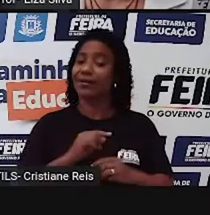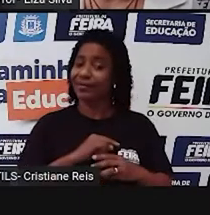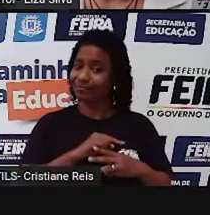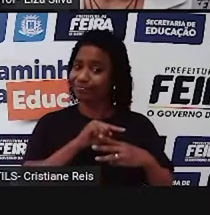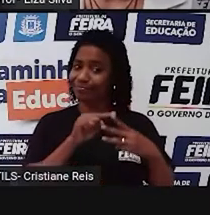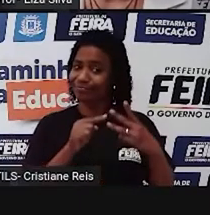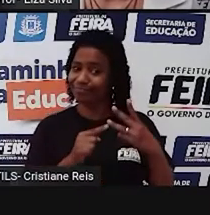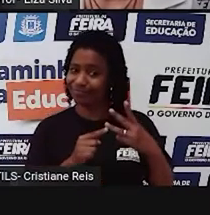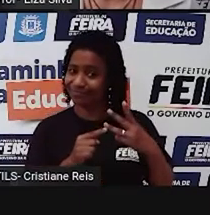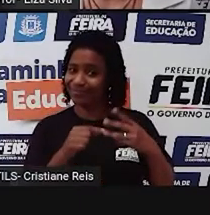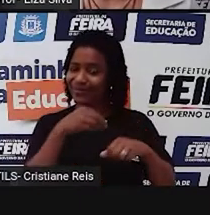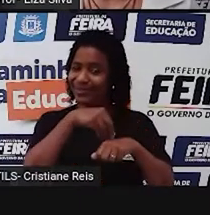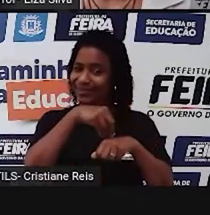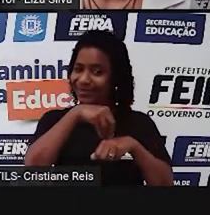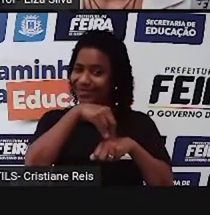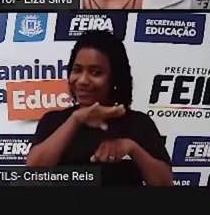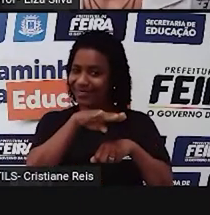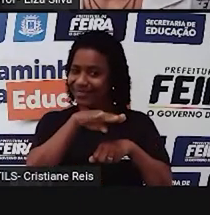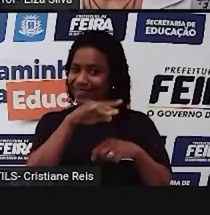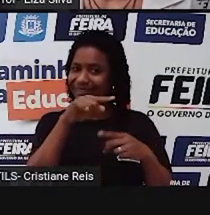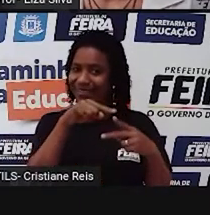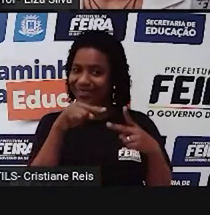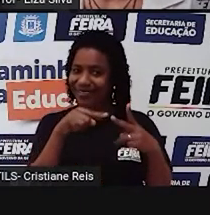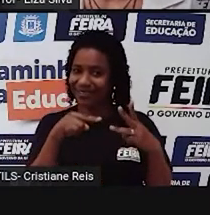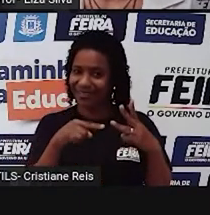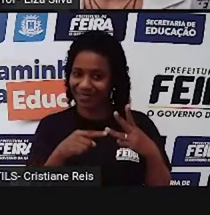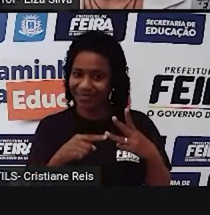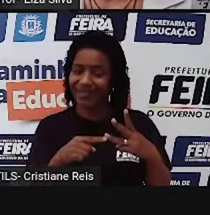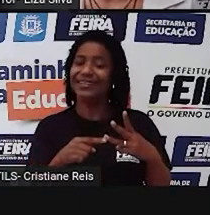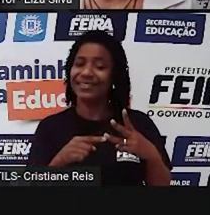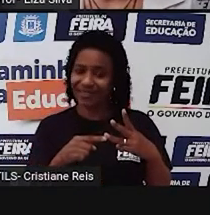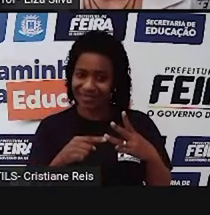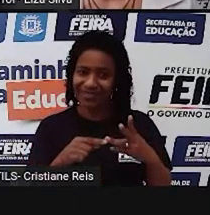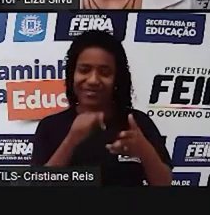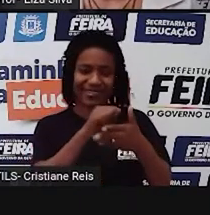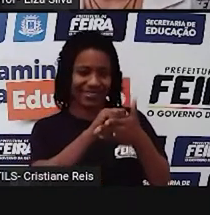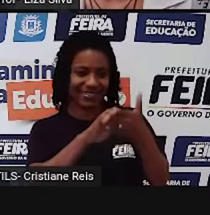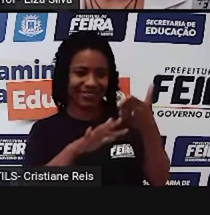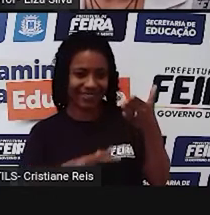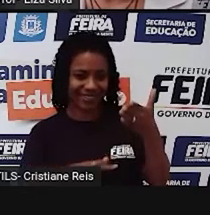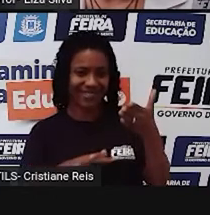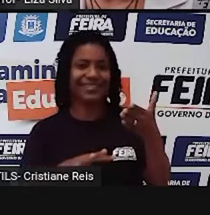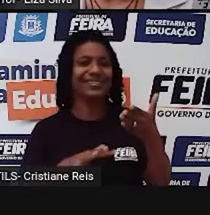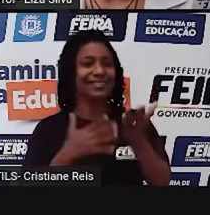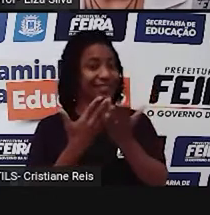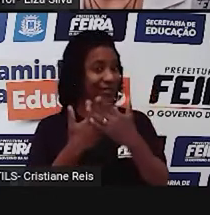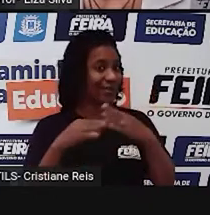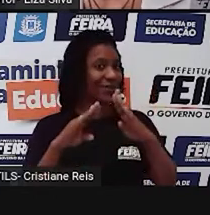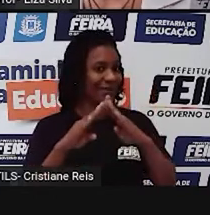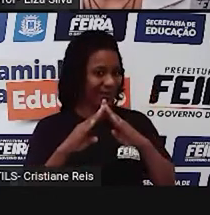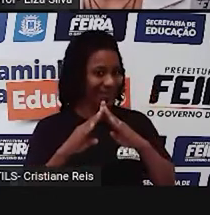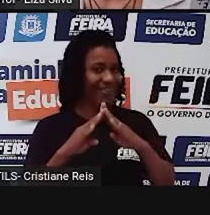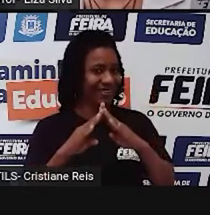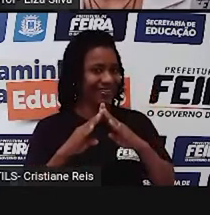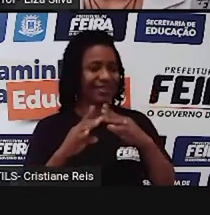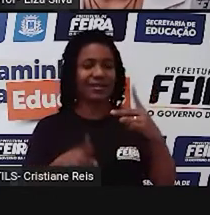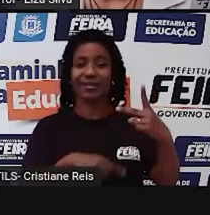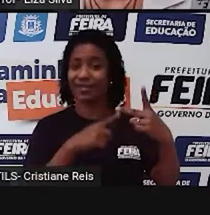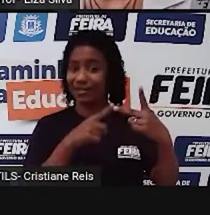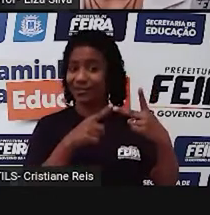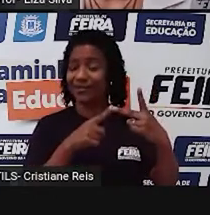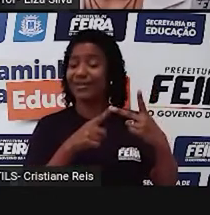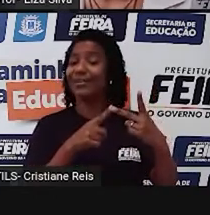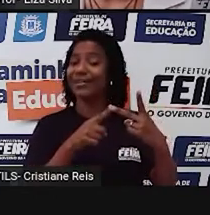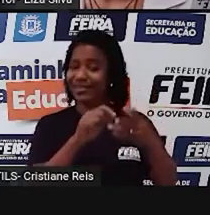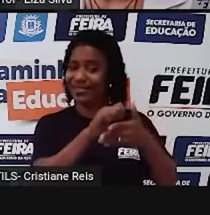essas steps. Dicas. Se a atividade for de classe, class exercise. Se for de casa,